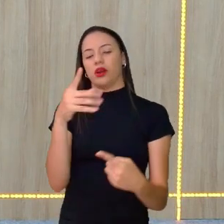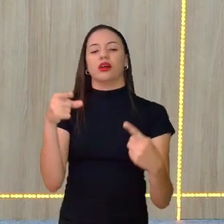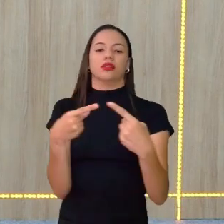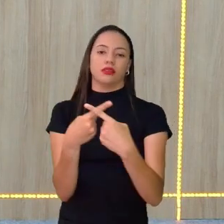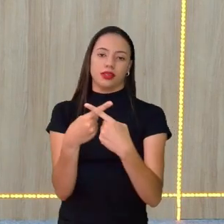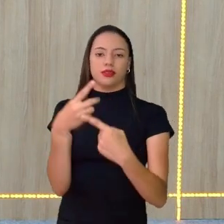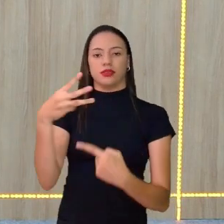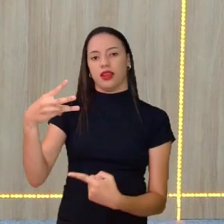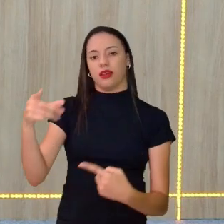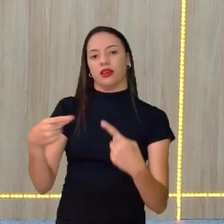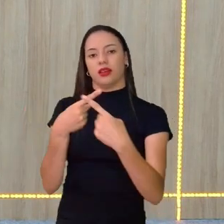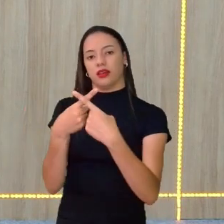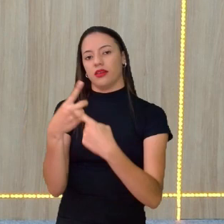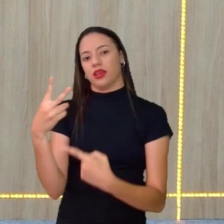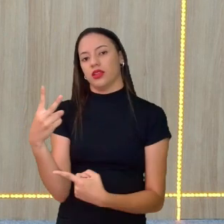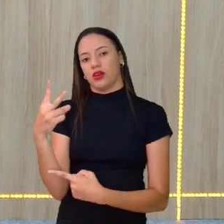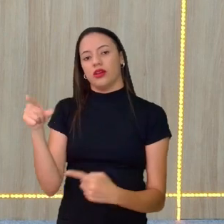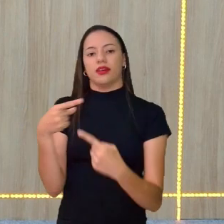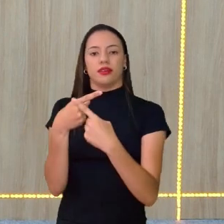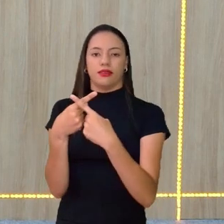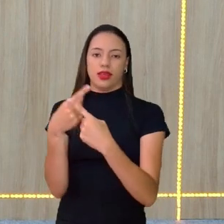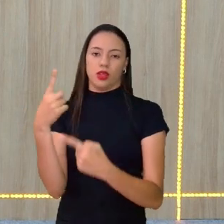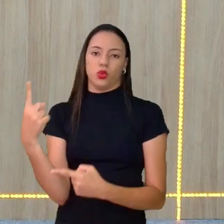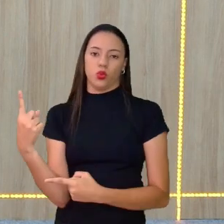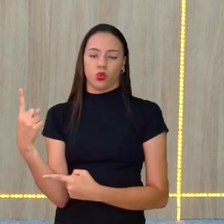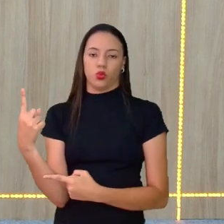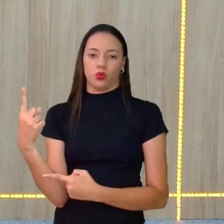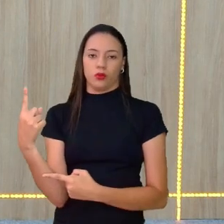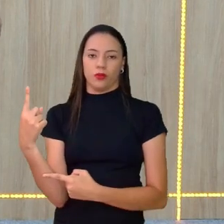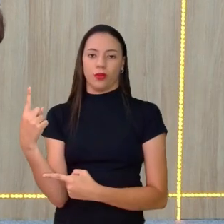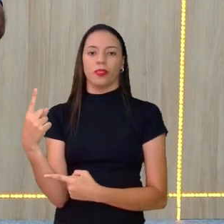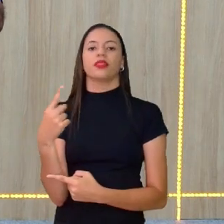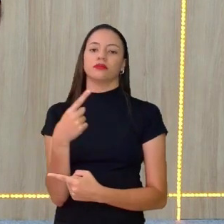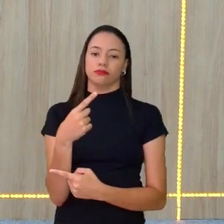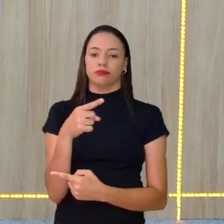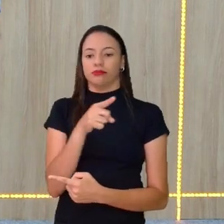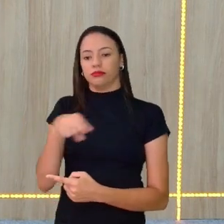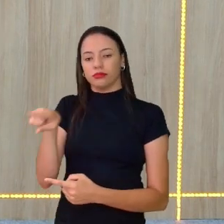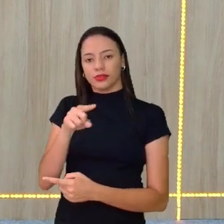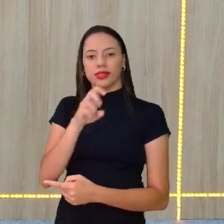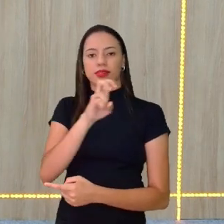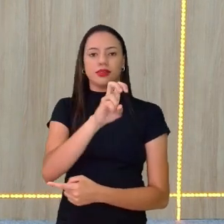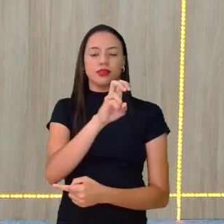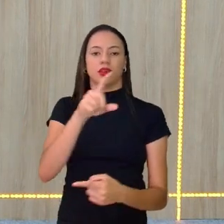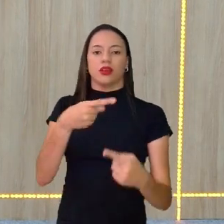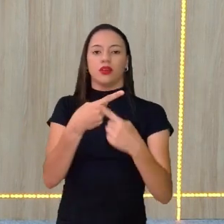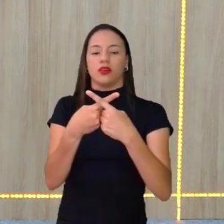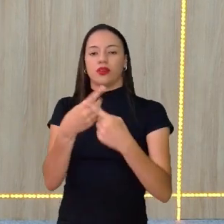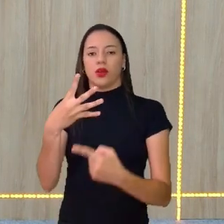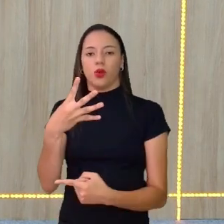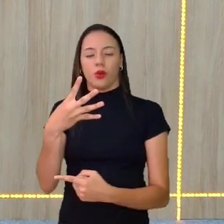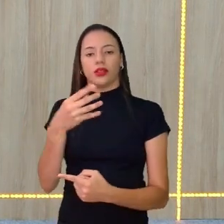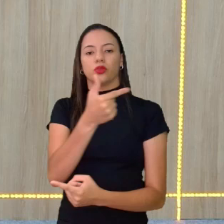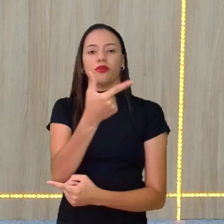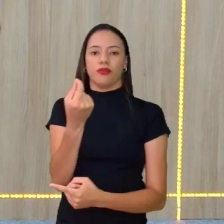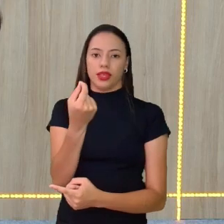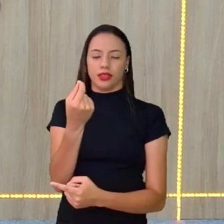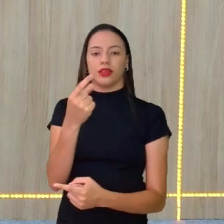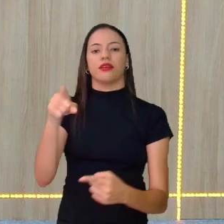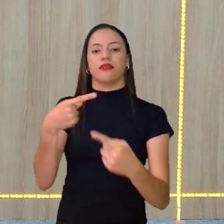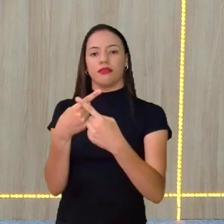vezes 3, vezes 2, vezes 1. 5 vezes 4, 20. Vezes 3, 60.